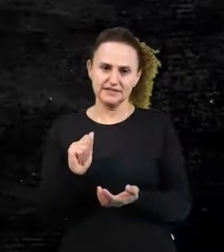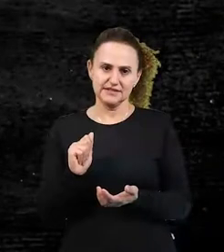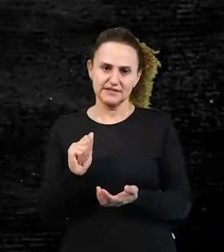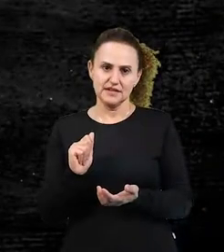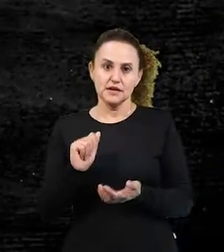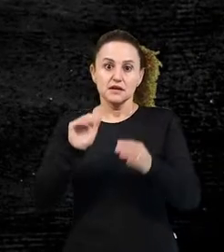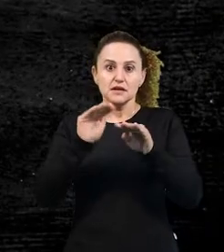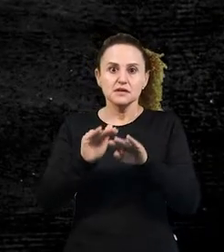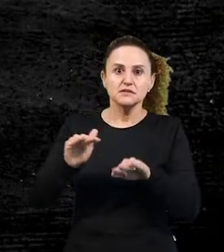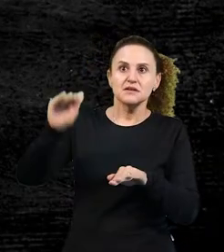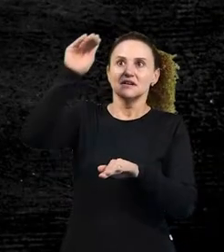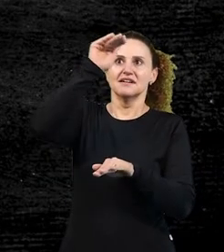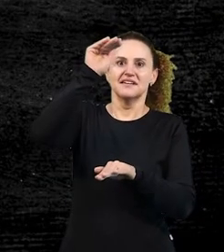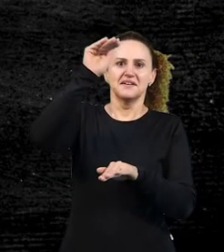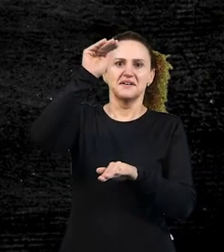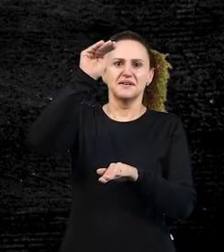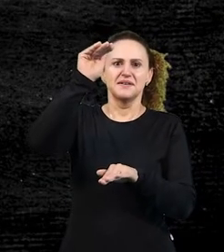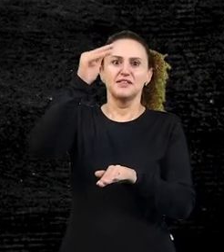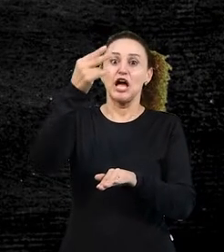outra mesa de estudo.